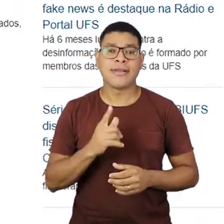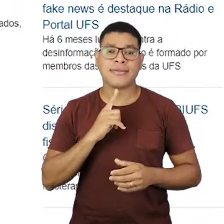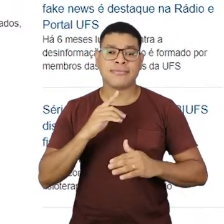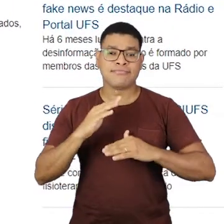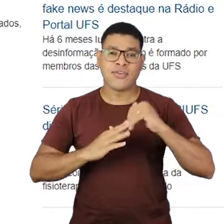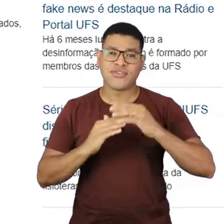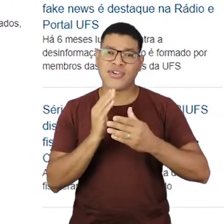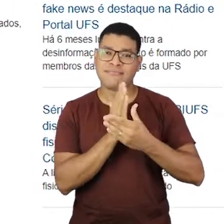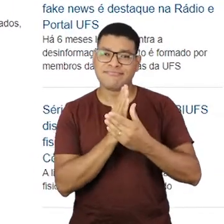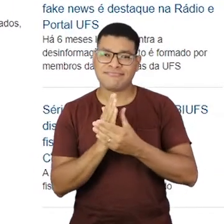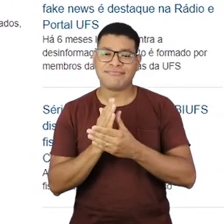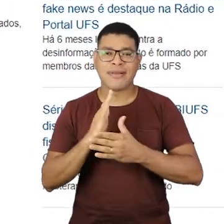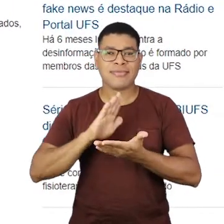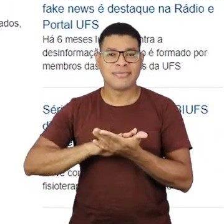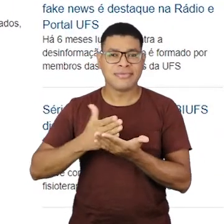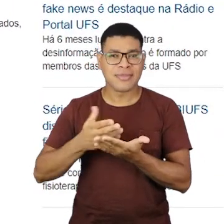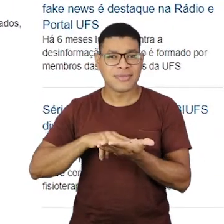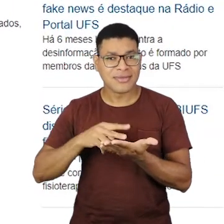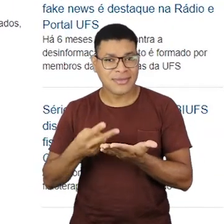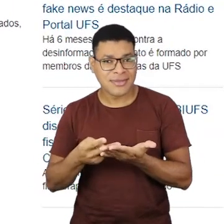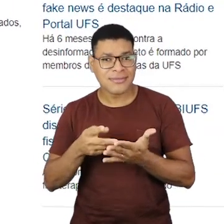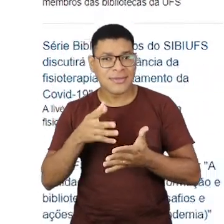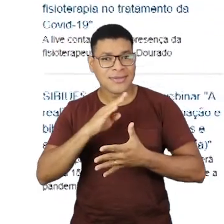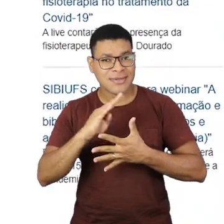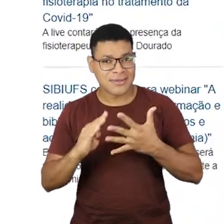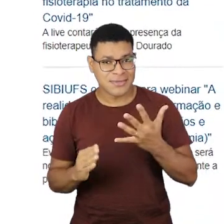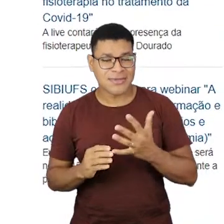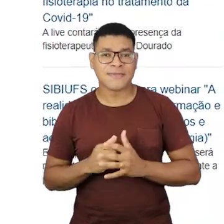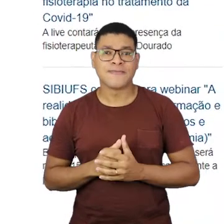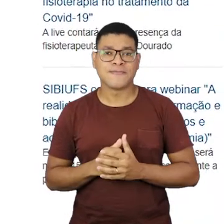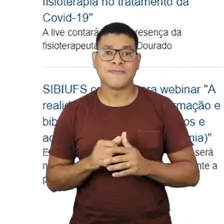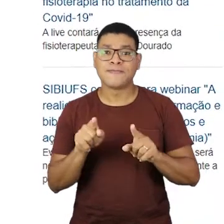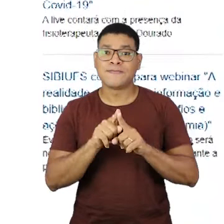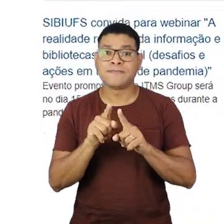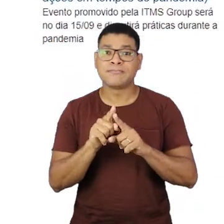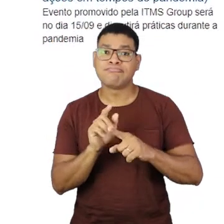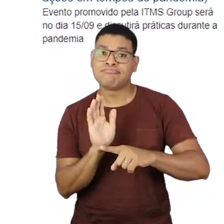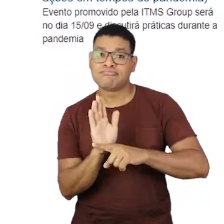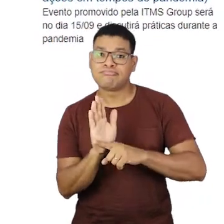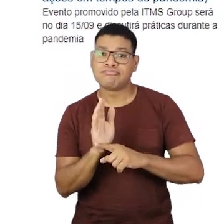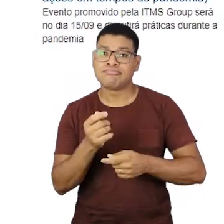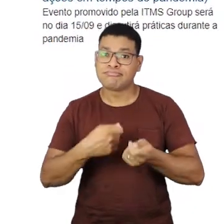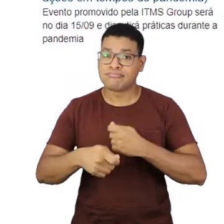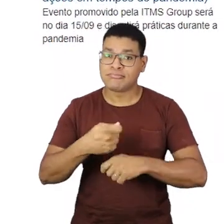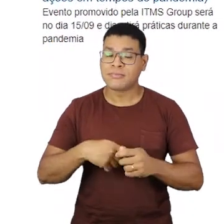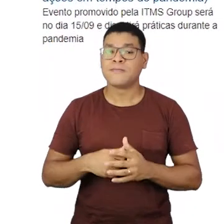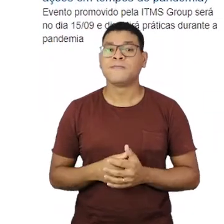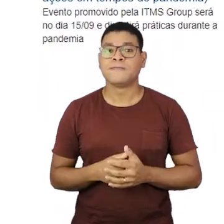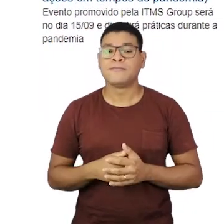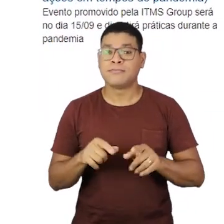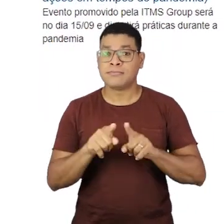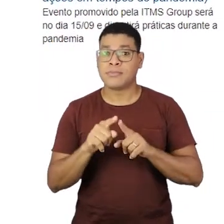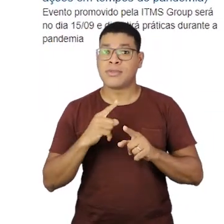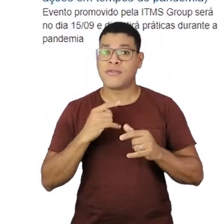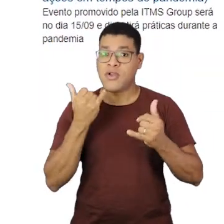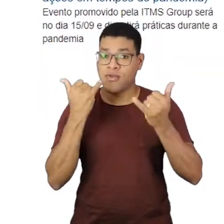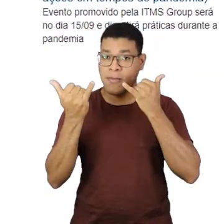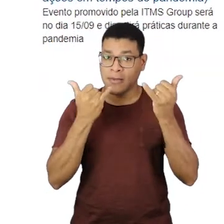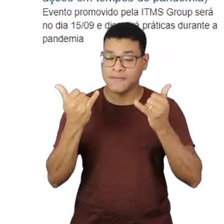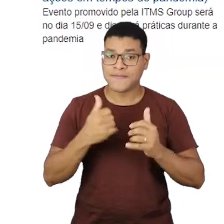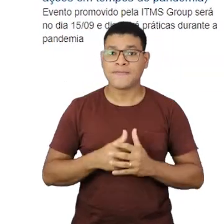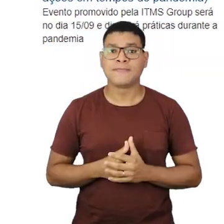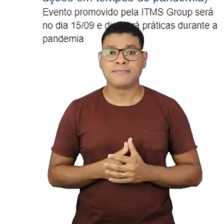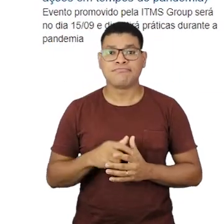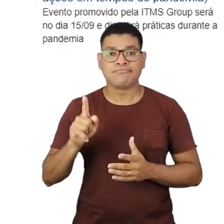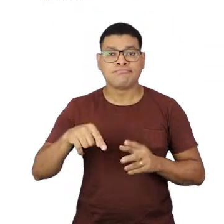que é composta por bibliotecários, tradutores e intérpretes de libras, os assistentes administrativos. Temos informações